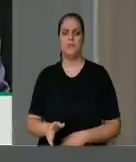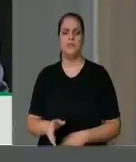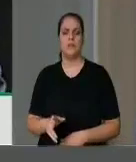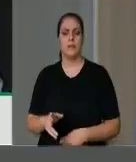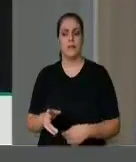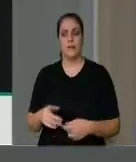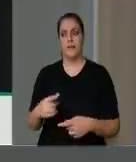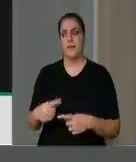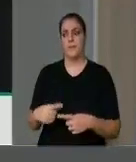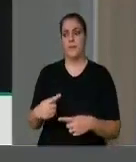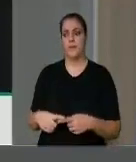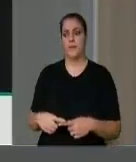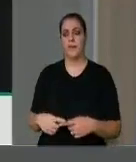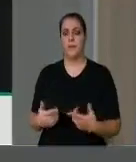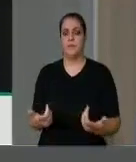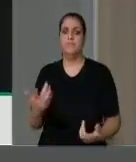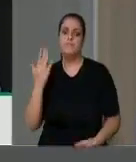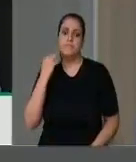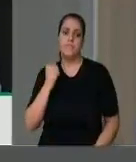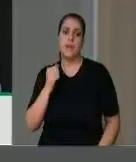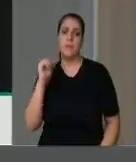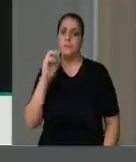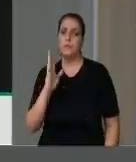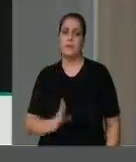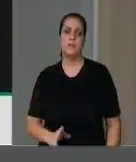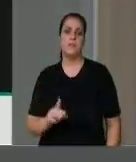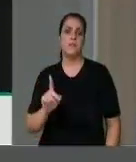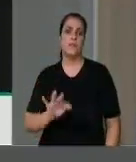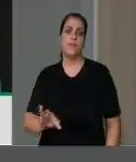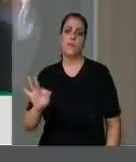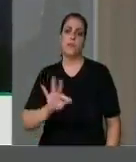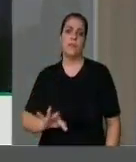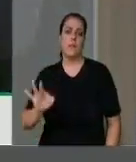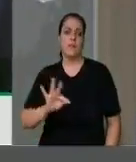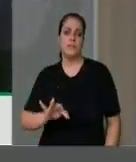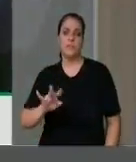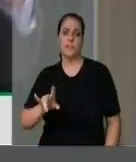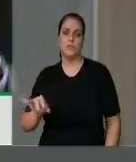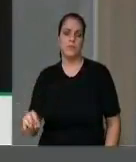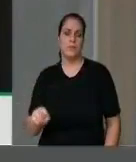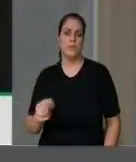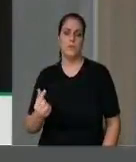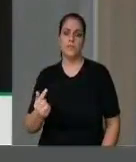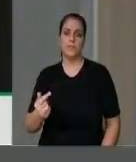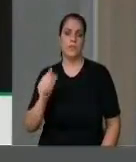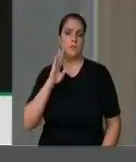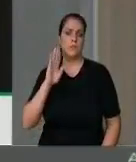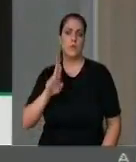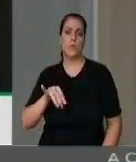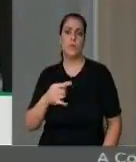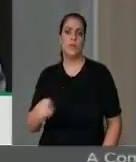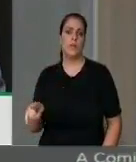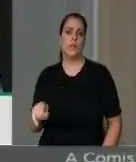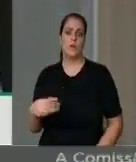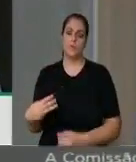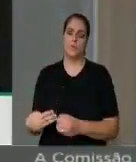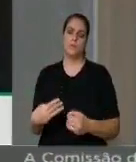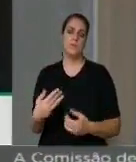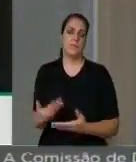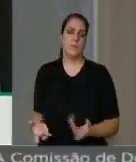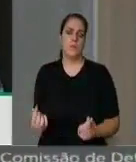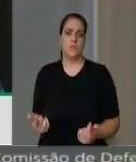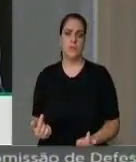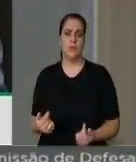por força de um modelo federativo que concentra recursos na União e retira recursos dos municípios, têm,